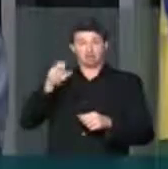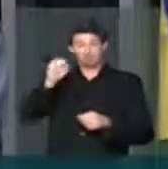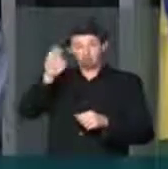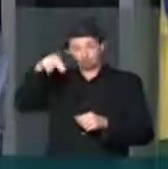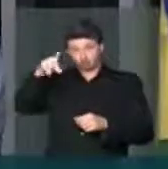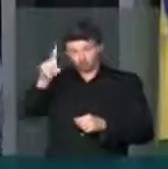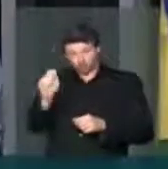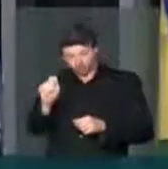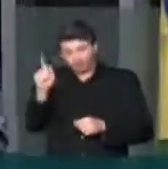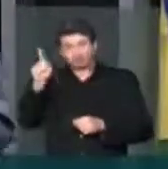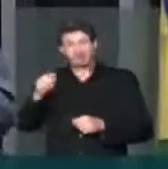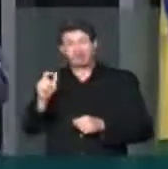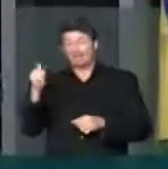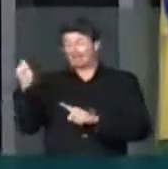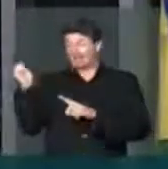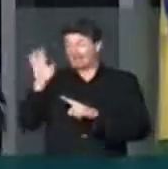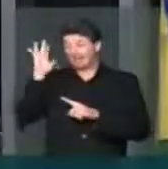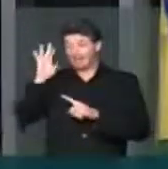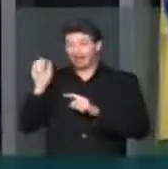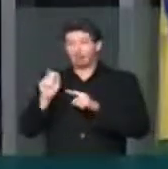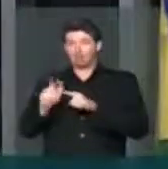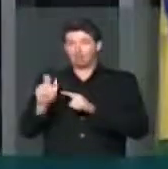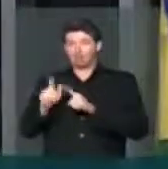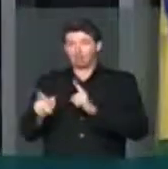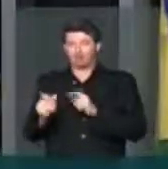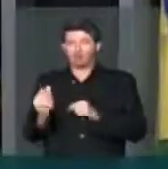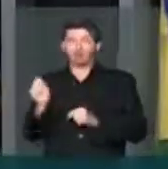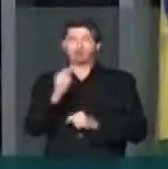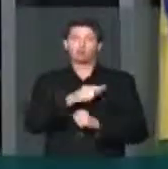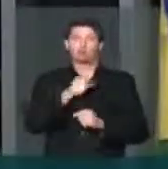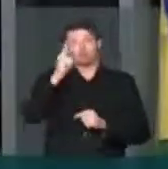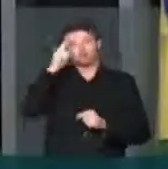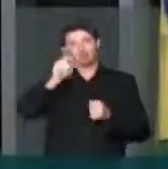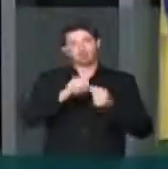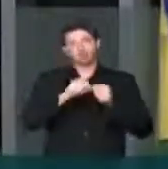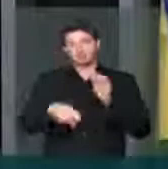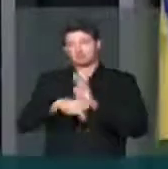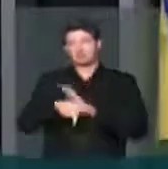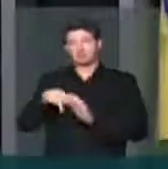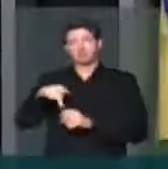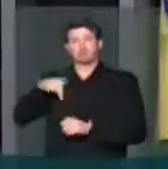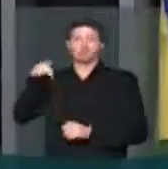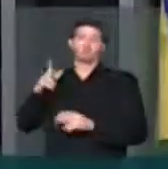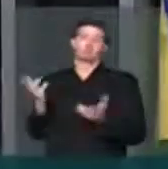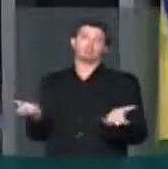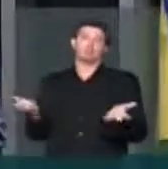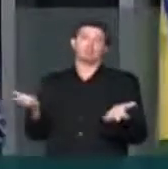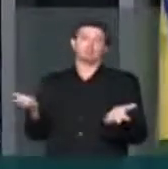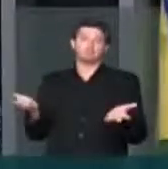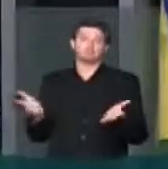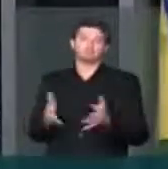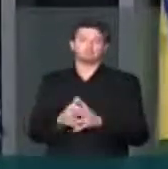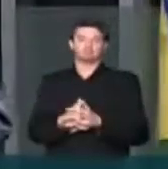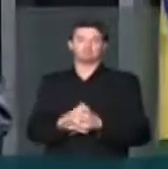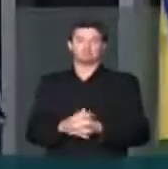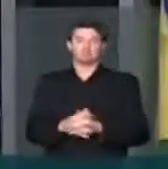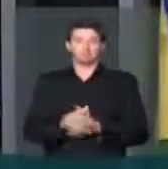caras para você alugar para a Petrobras do que fazer a sua